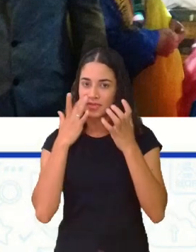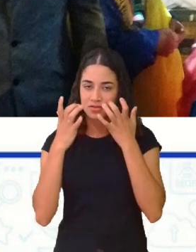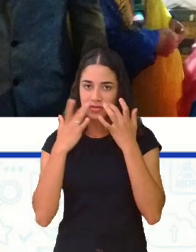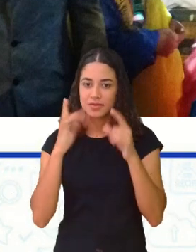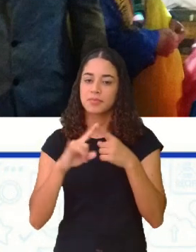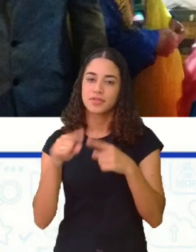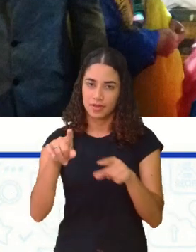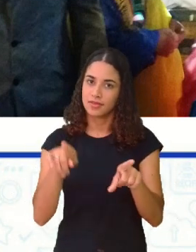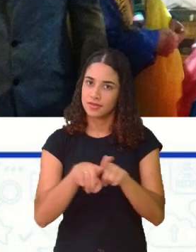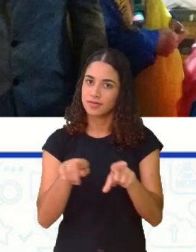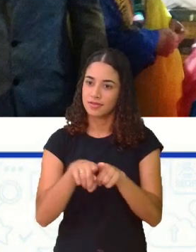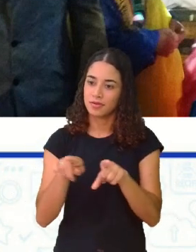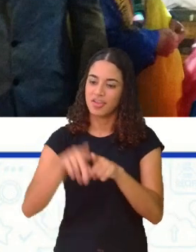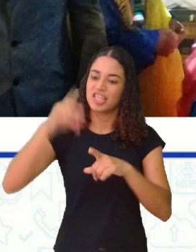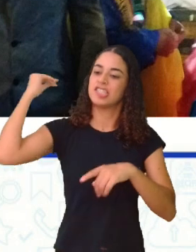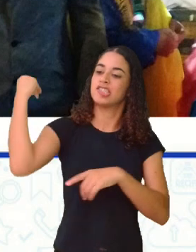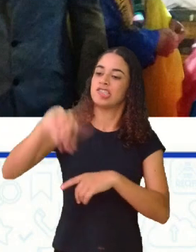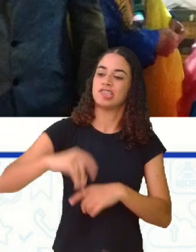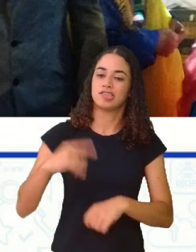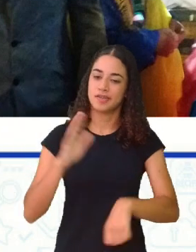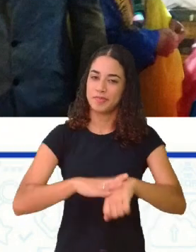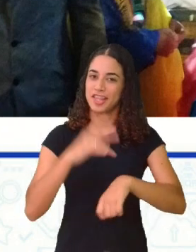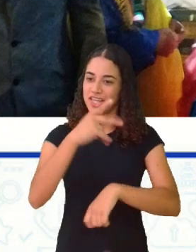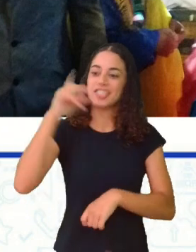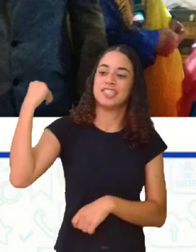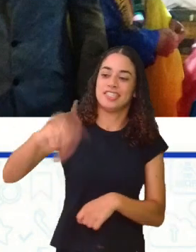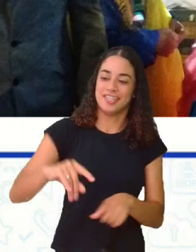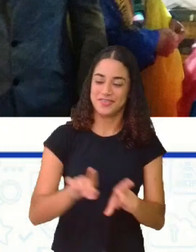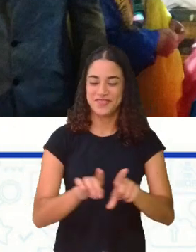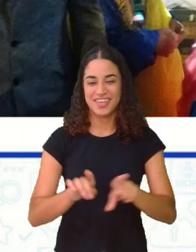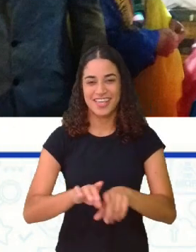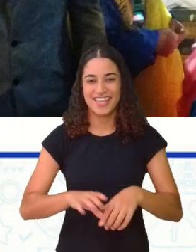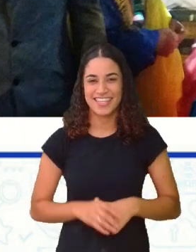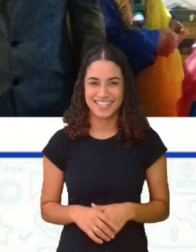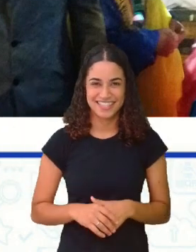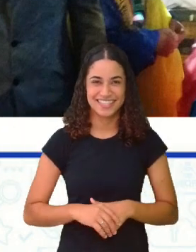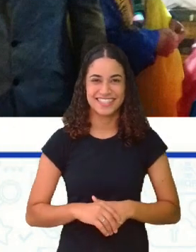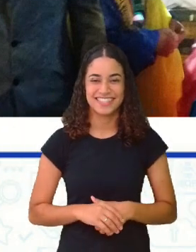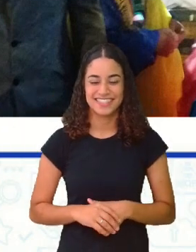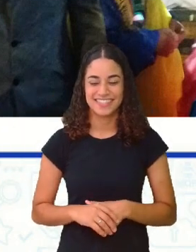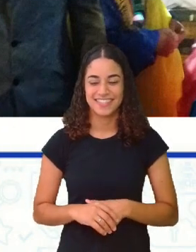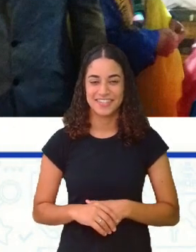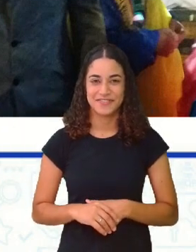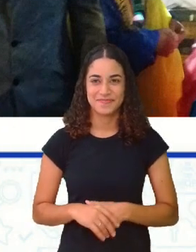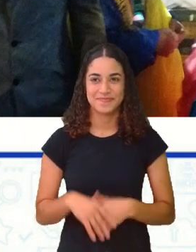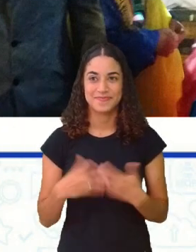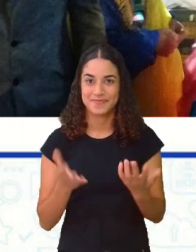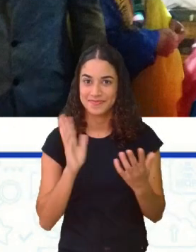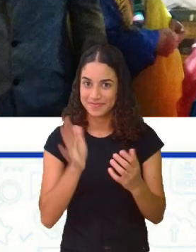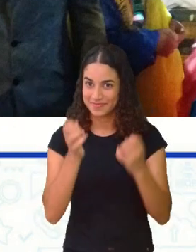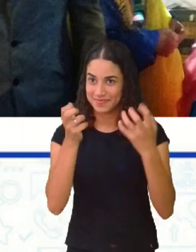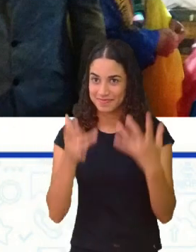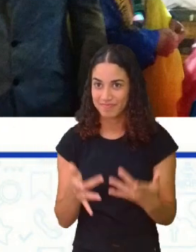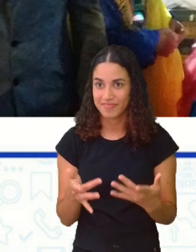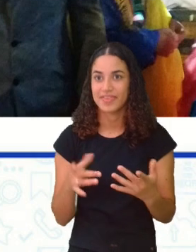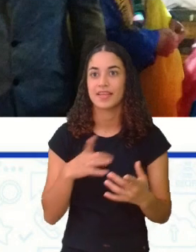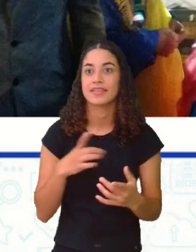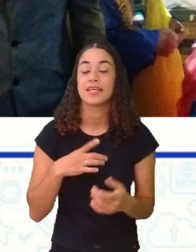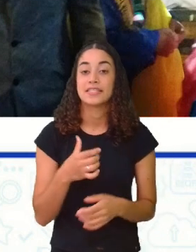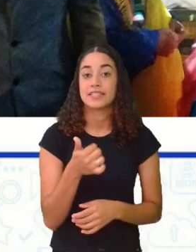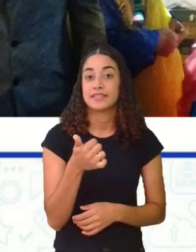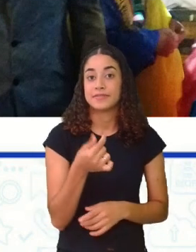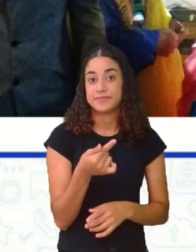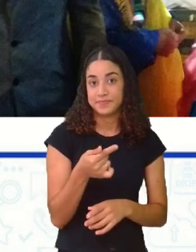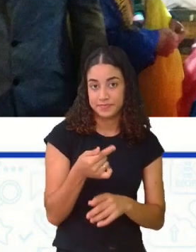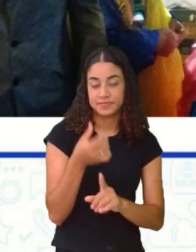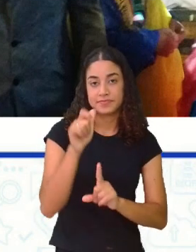eles também batem, viu? Eles dão bexigada nos personagens, assim, à torto e à direita. Então, aí, como eu já disse, se compõe de 76